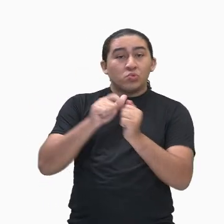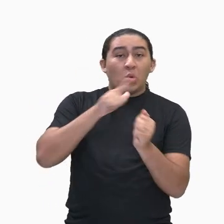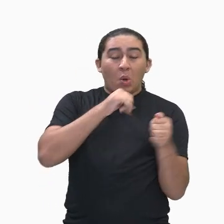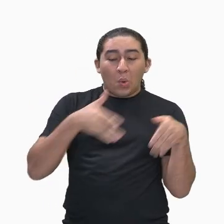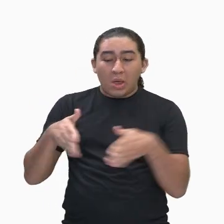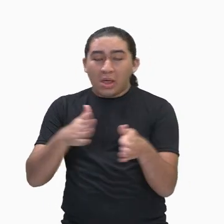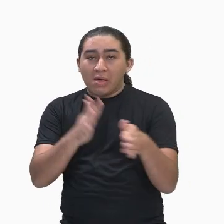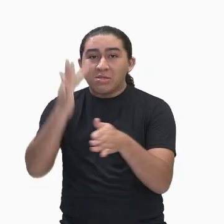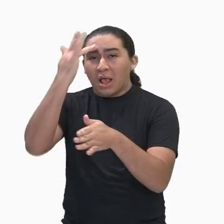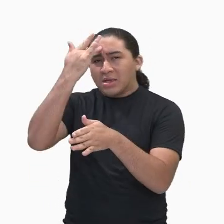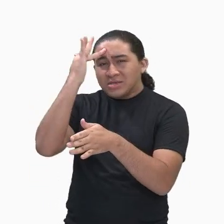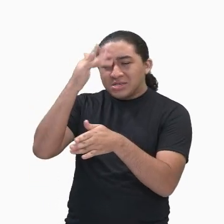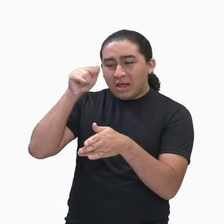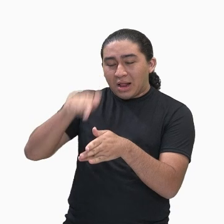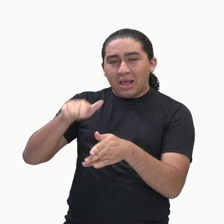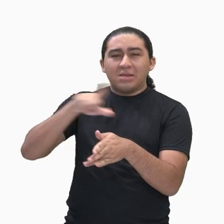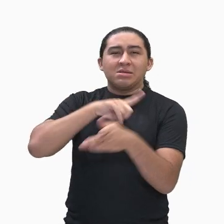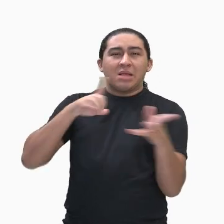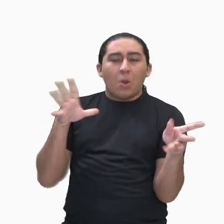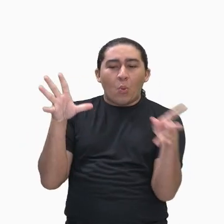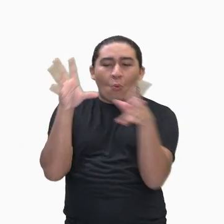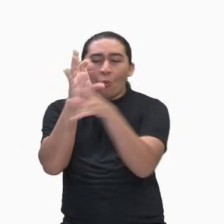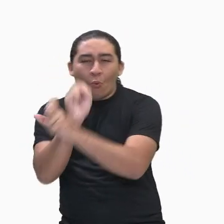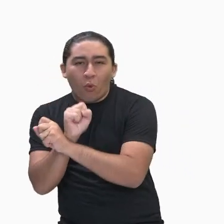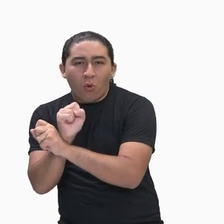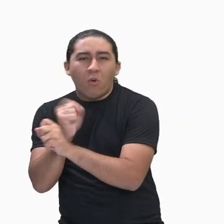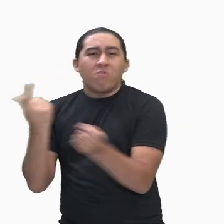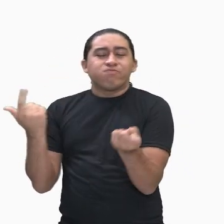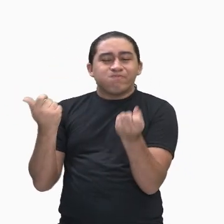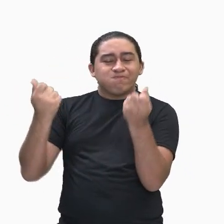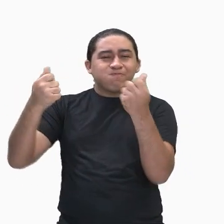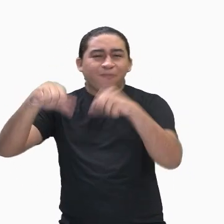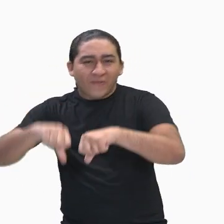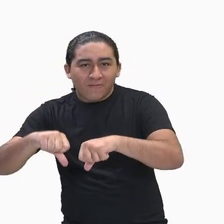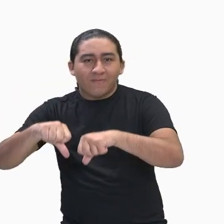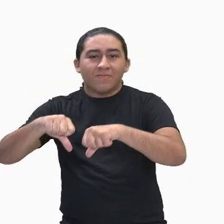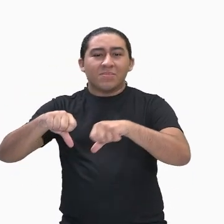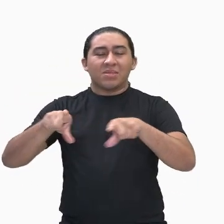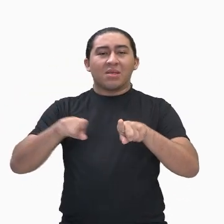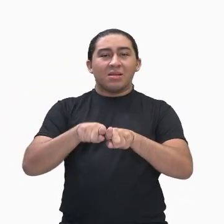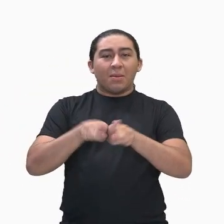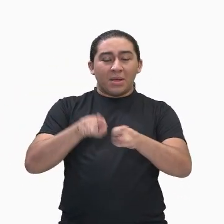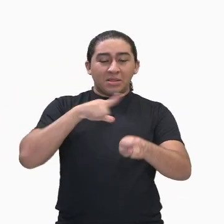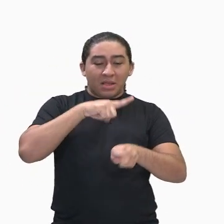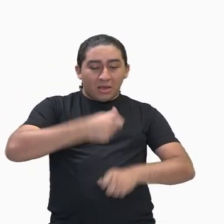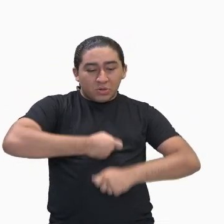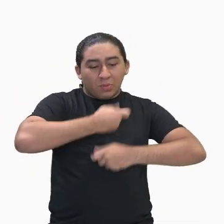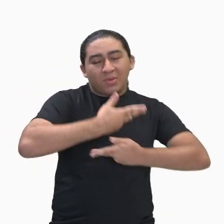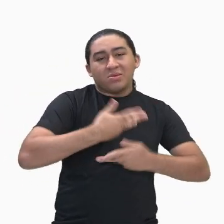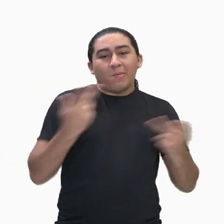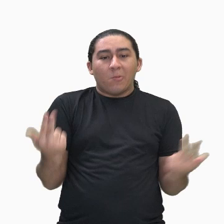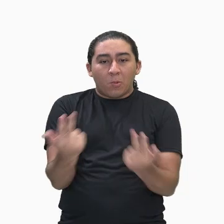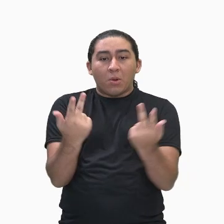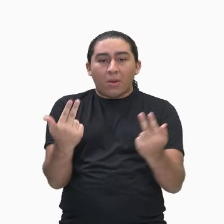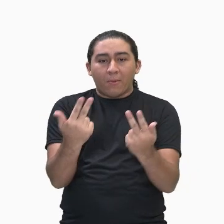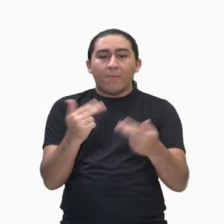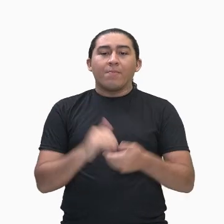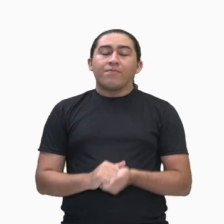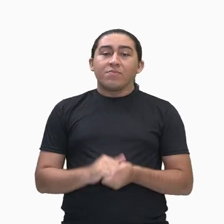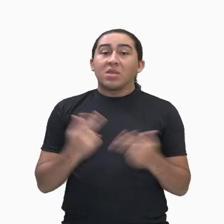sussurrante, Da penúria cruel, no horror me vejo. Como tu,